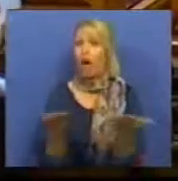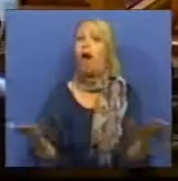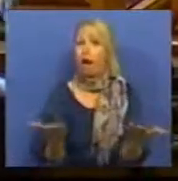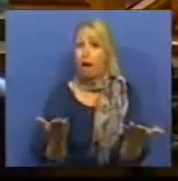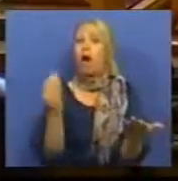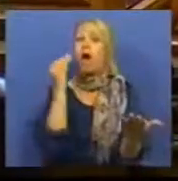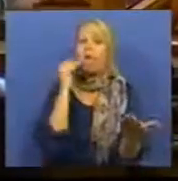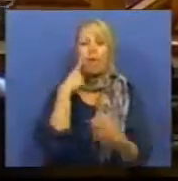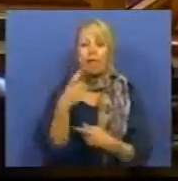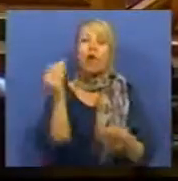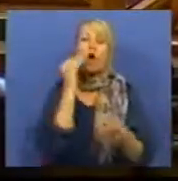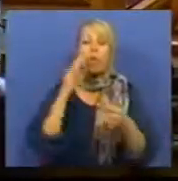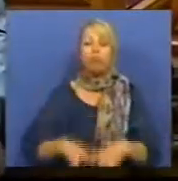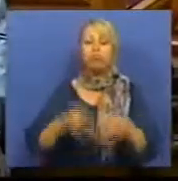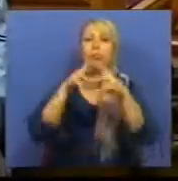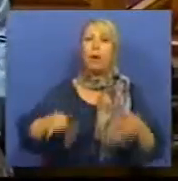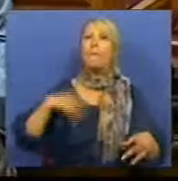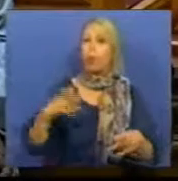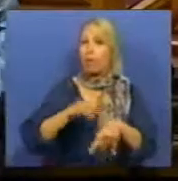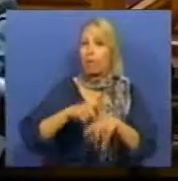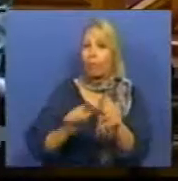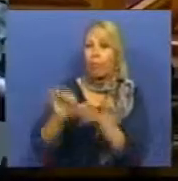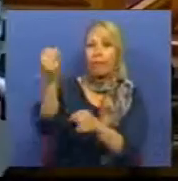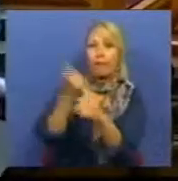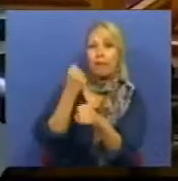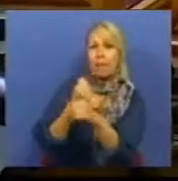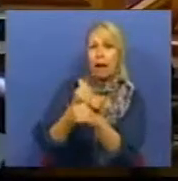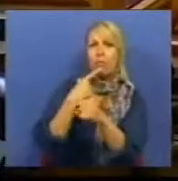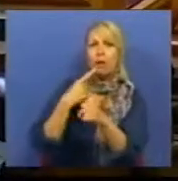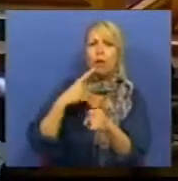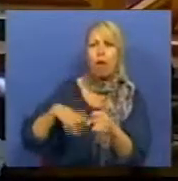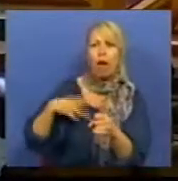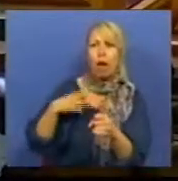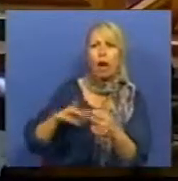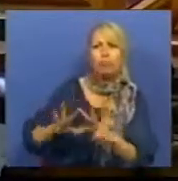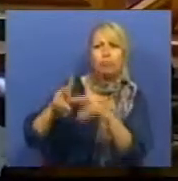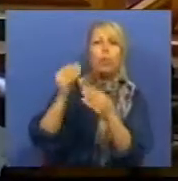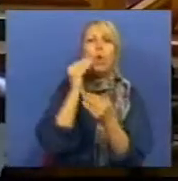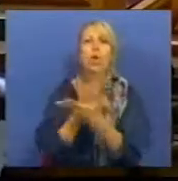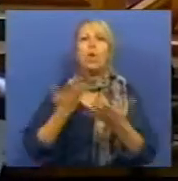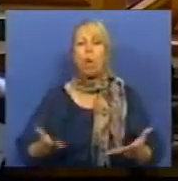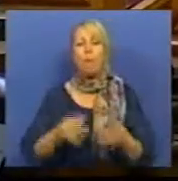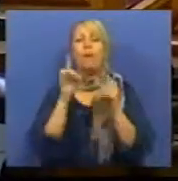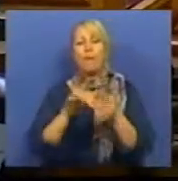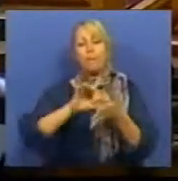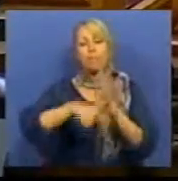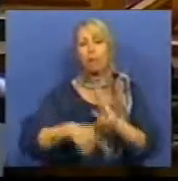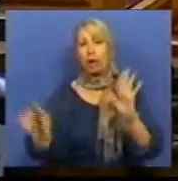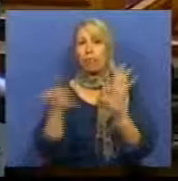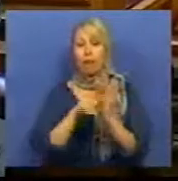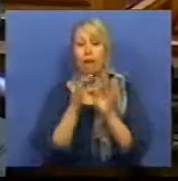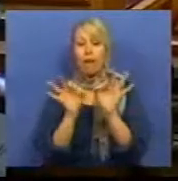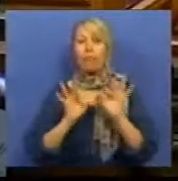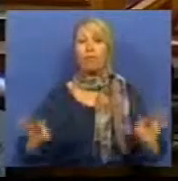patrimonial durante o exercício de funções. Temos também um projeto de lei de aperfeiçoamento do regime